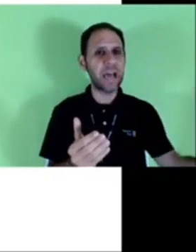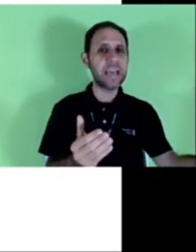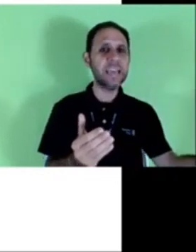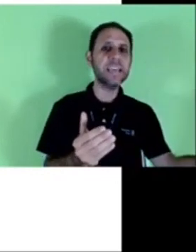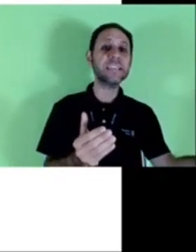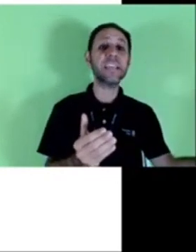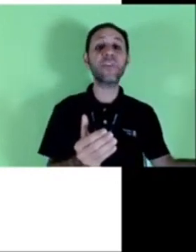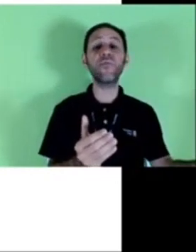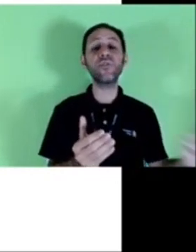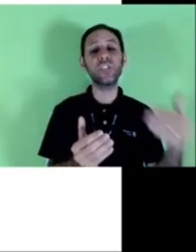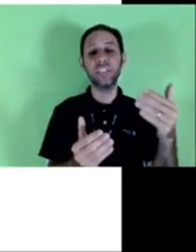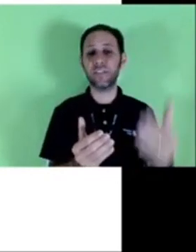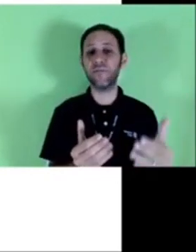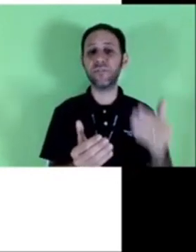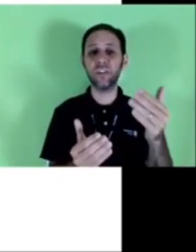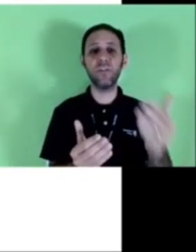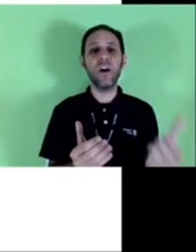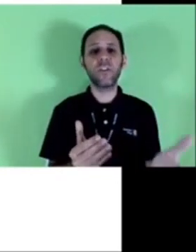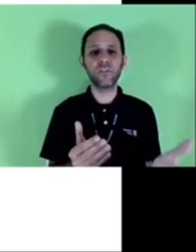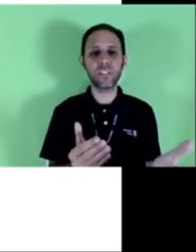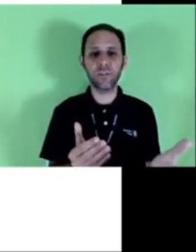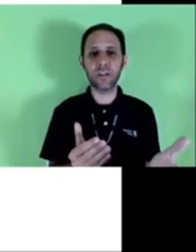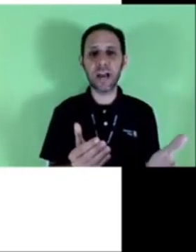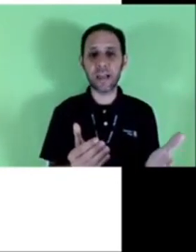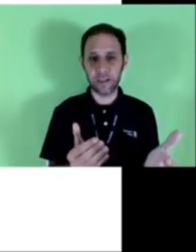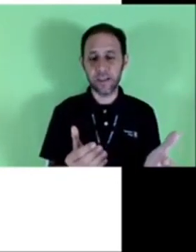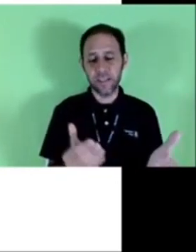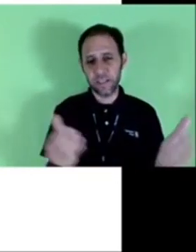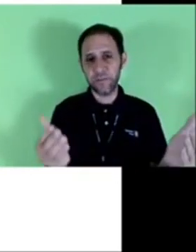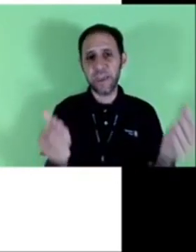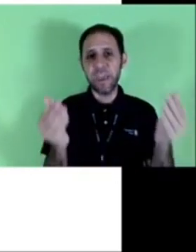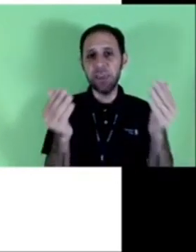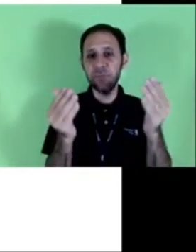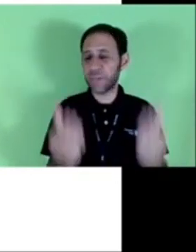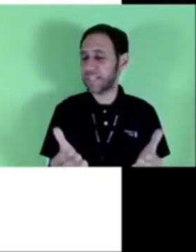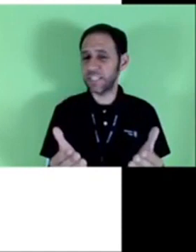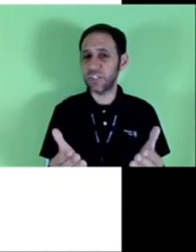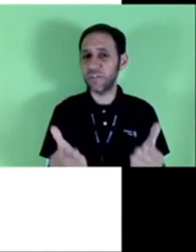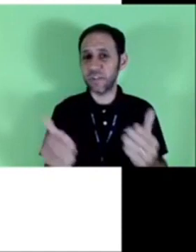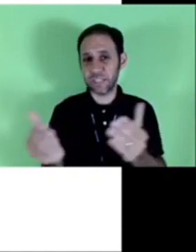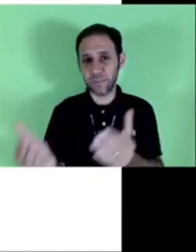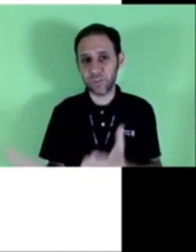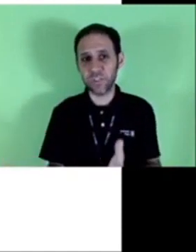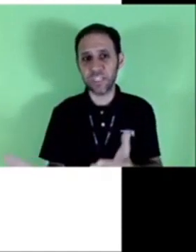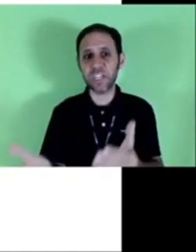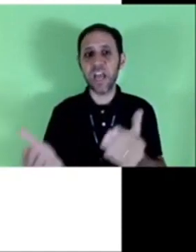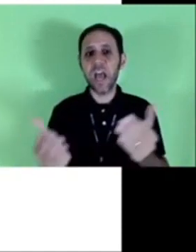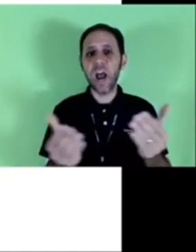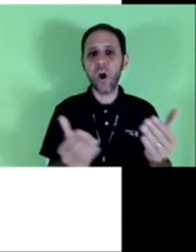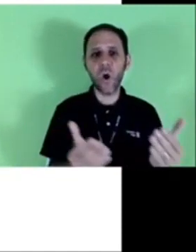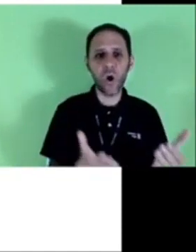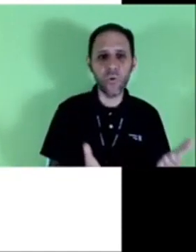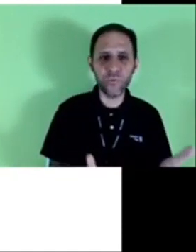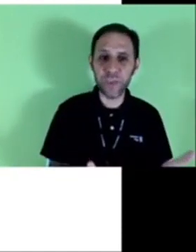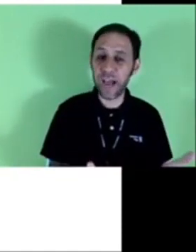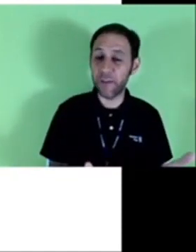vá lá e execute essa função no seu lugar. Então, é imprescindível que essa pessoa seja